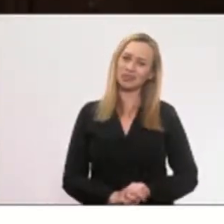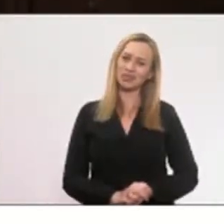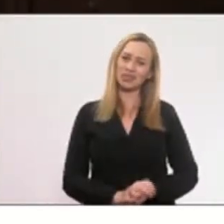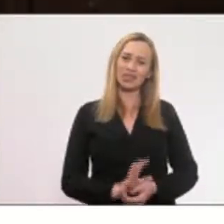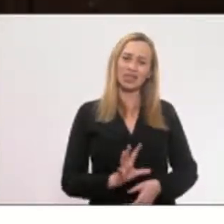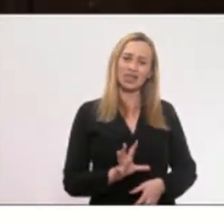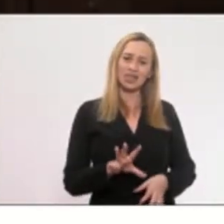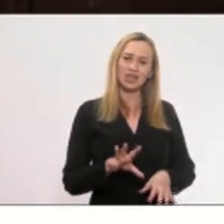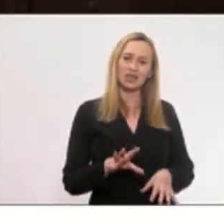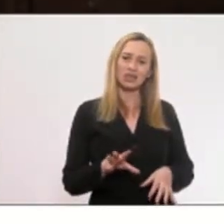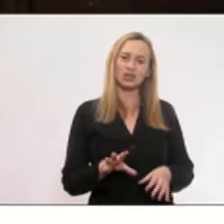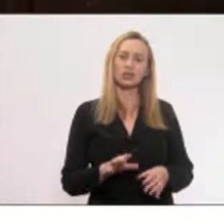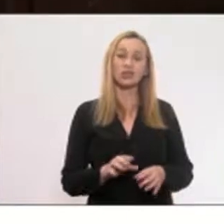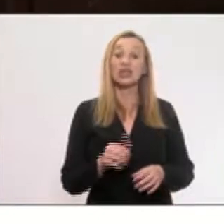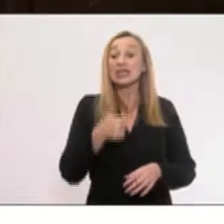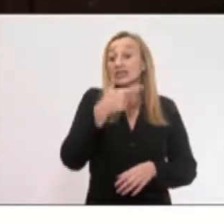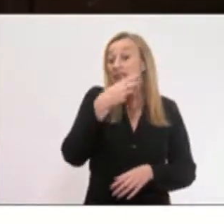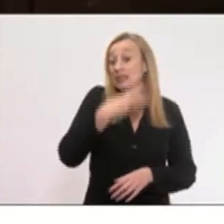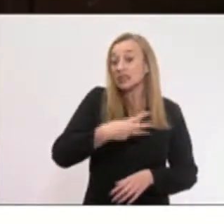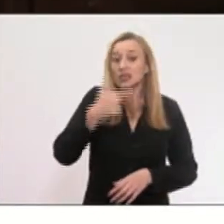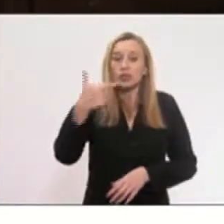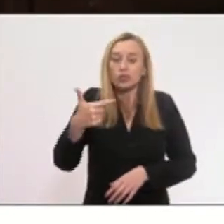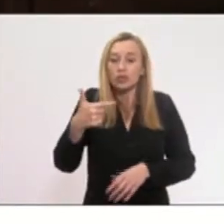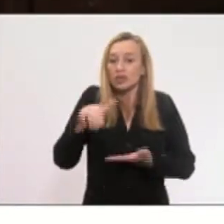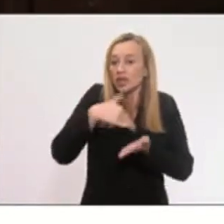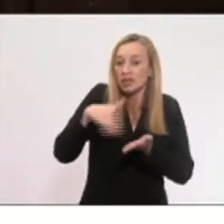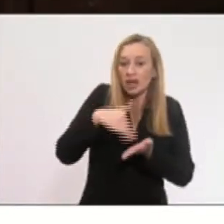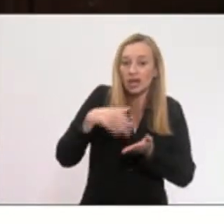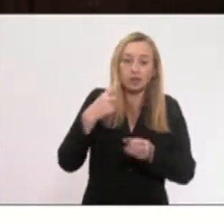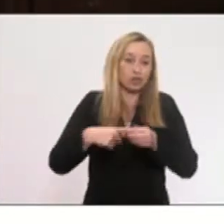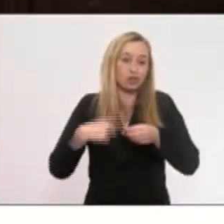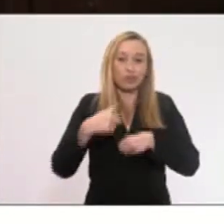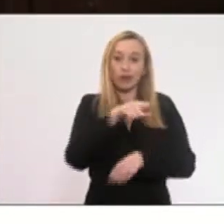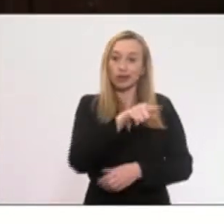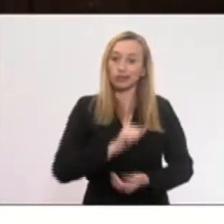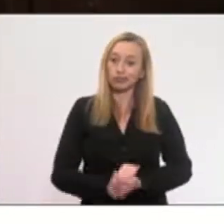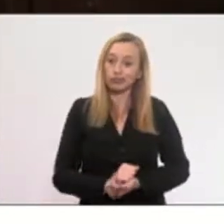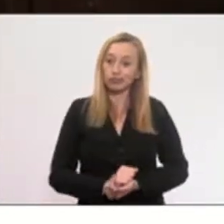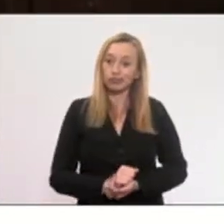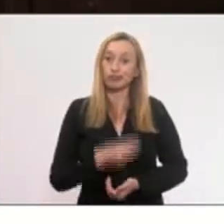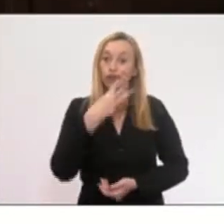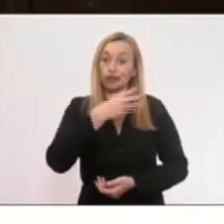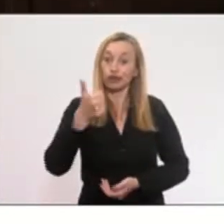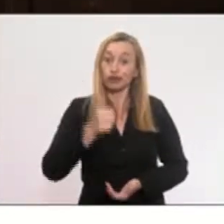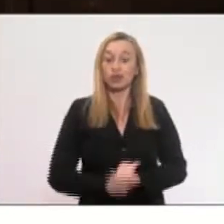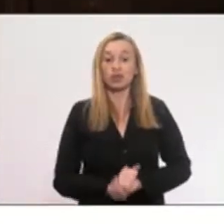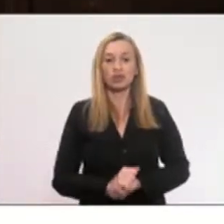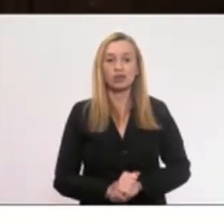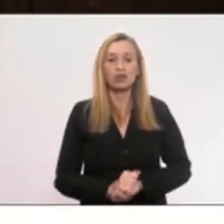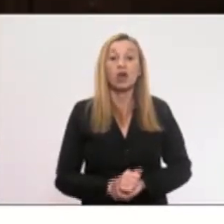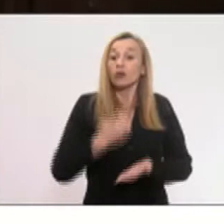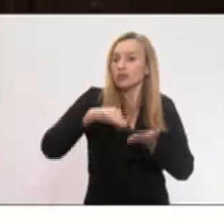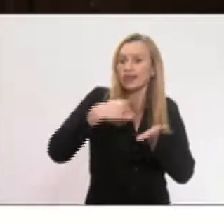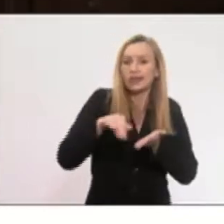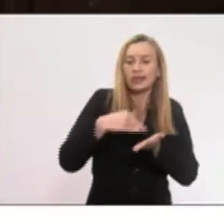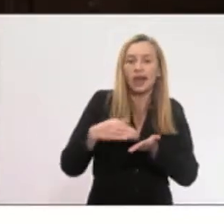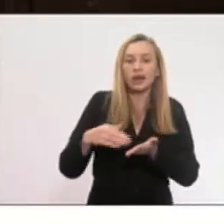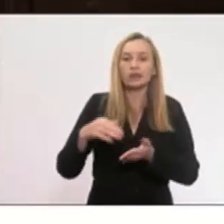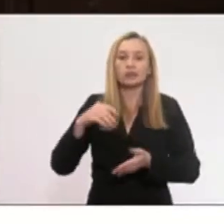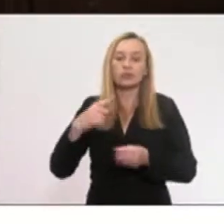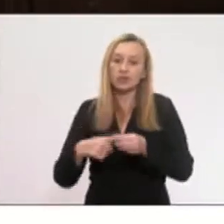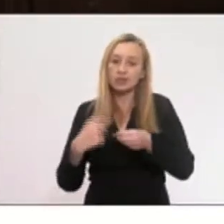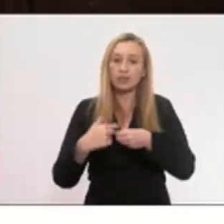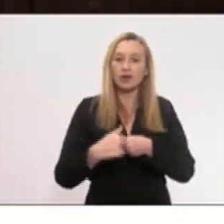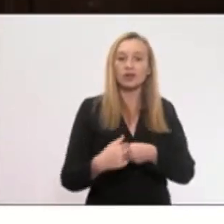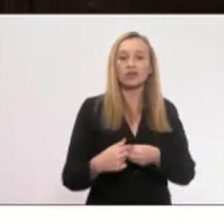São 32 secretarias municipais naquele município, 32. O secretário municipal na cidade